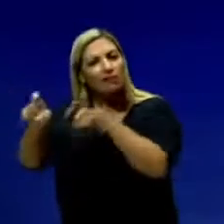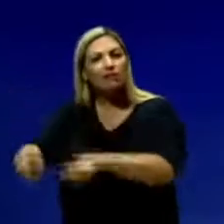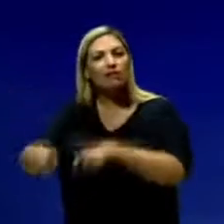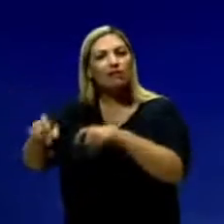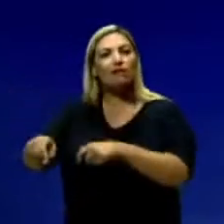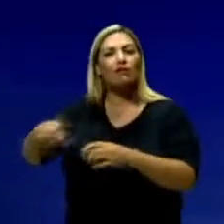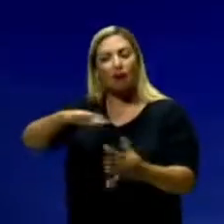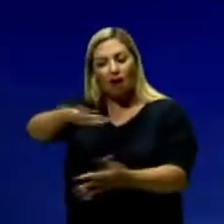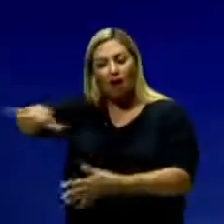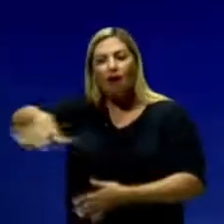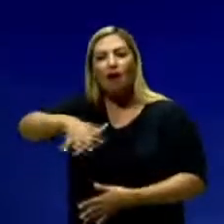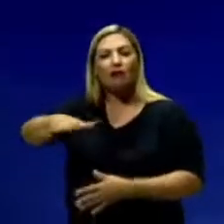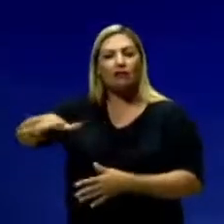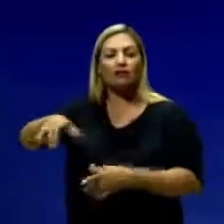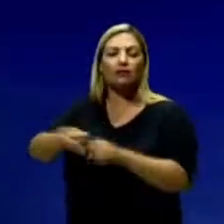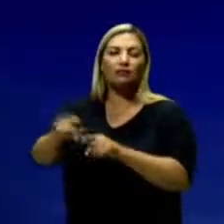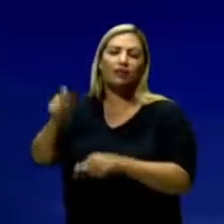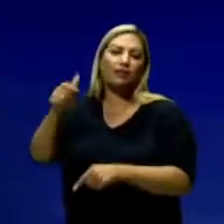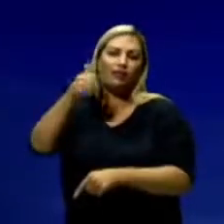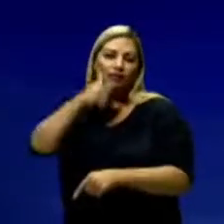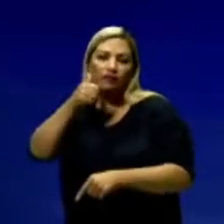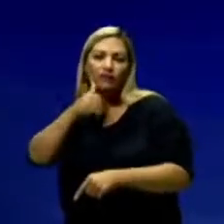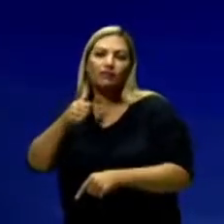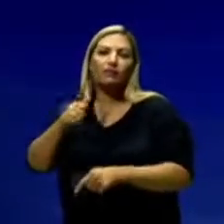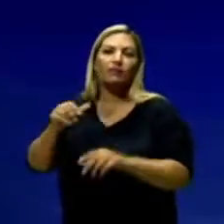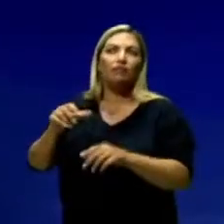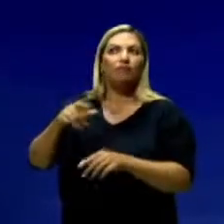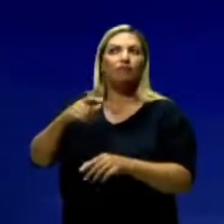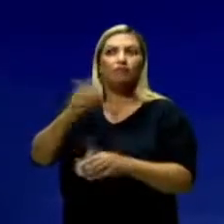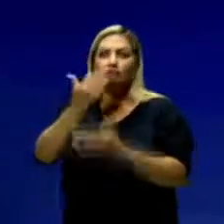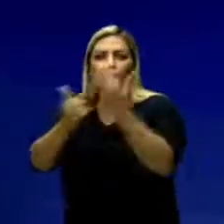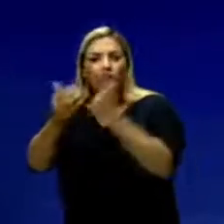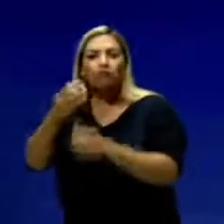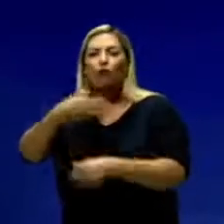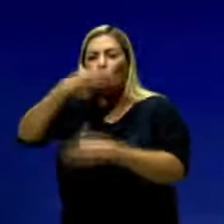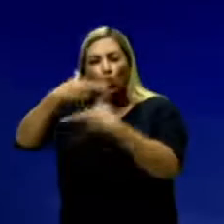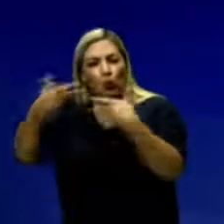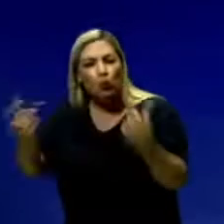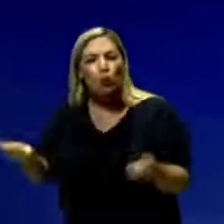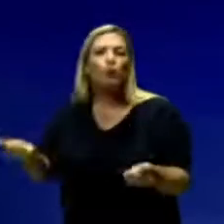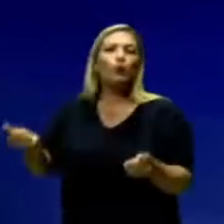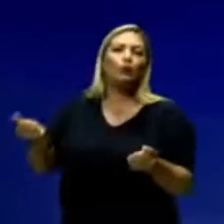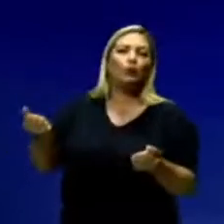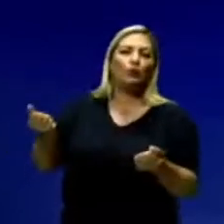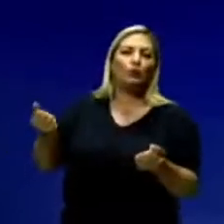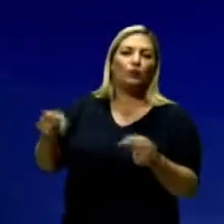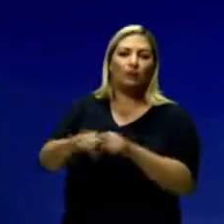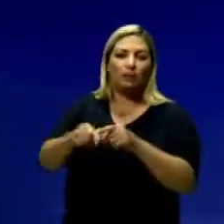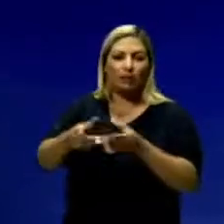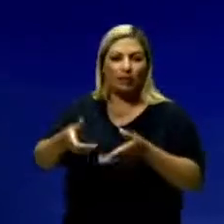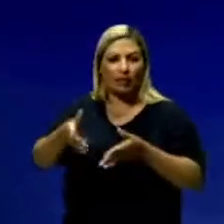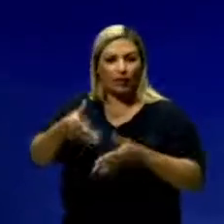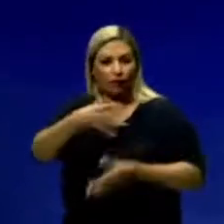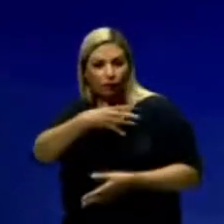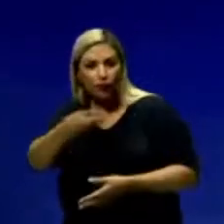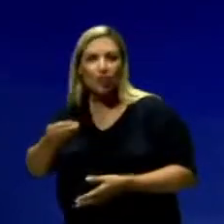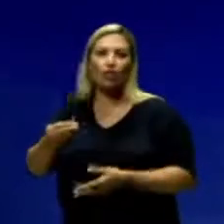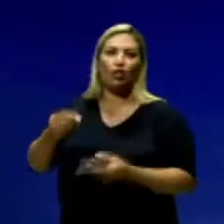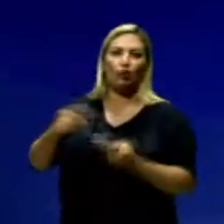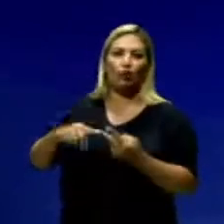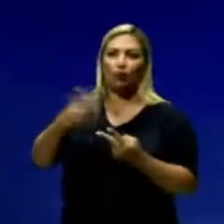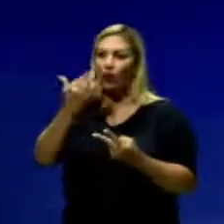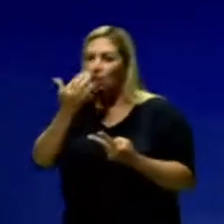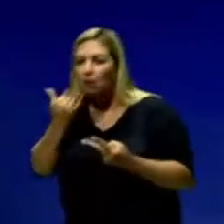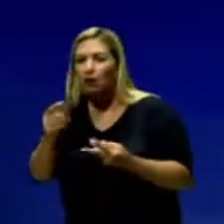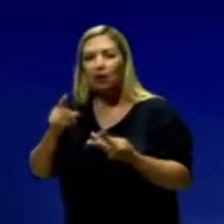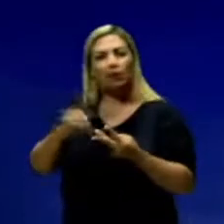né? Do universo feminino, nesse sentido da colheita, da fartura, do fruto, né? Que é o fruto do ventre, que é o fruto do alimento,